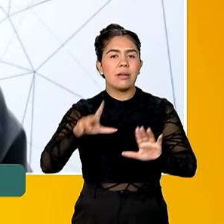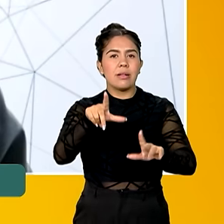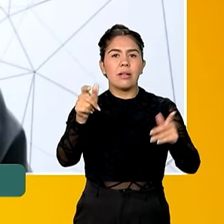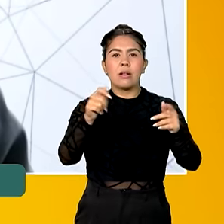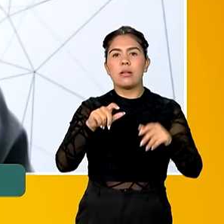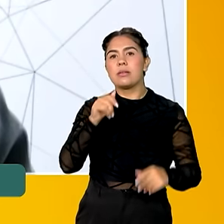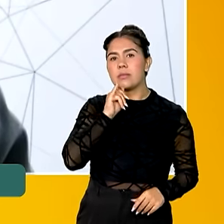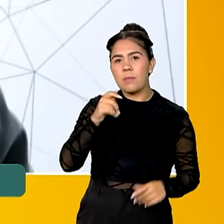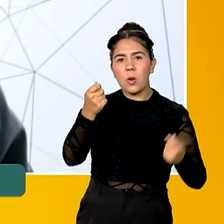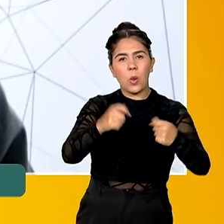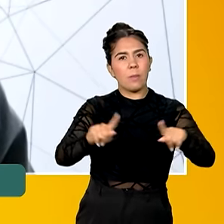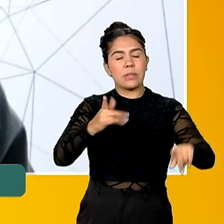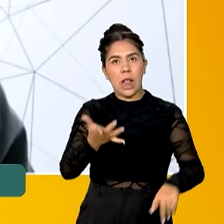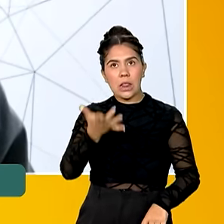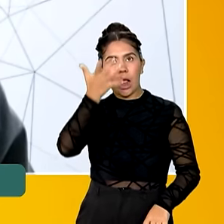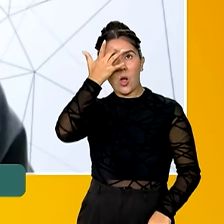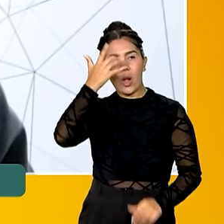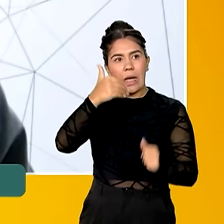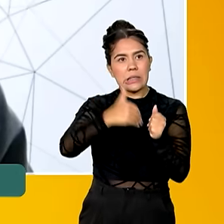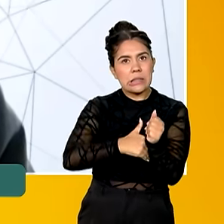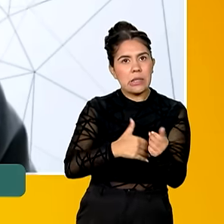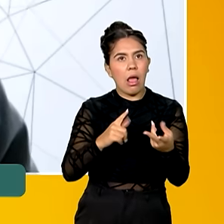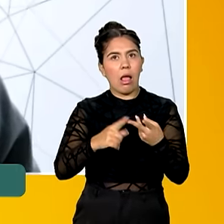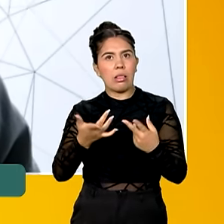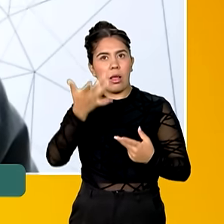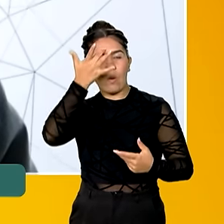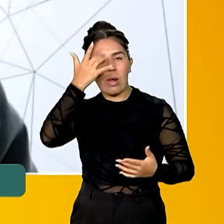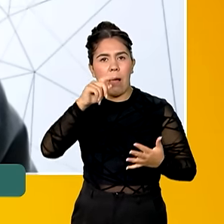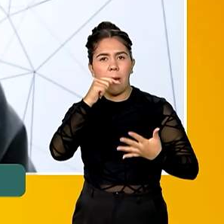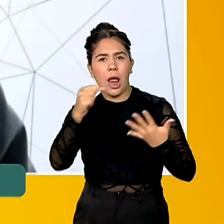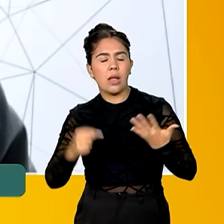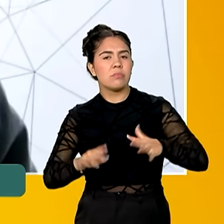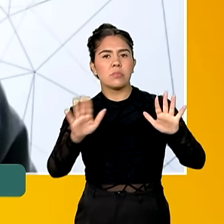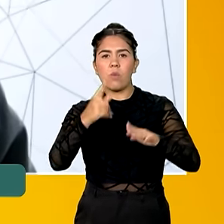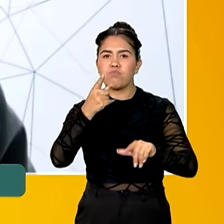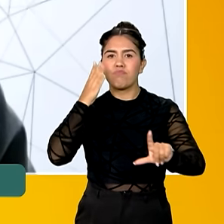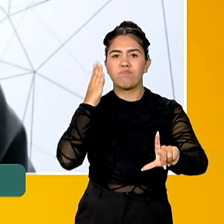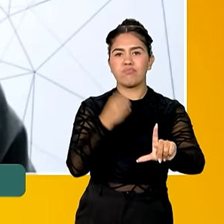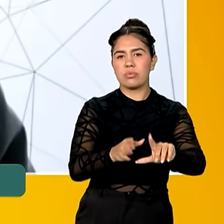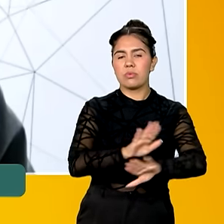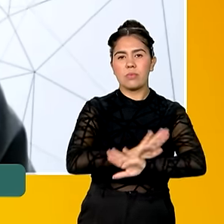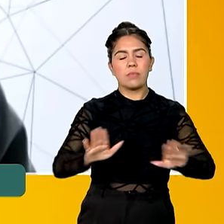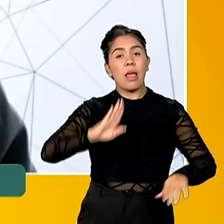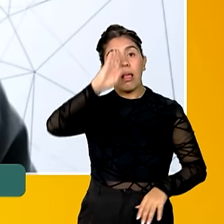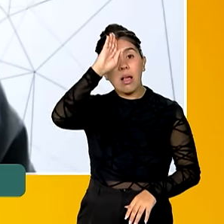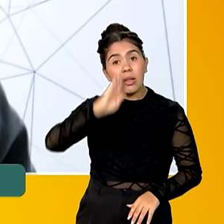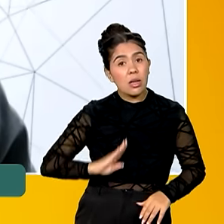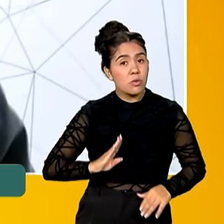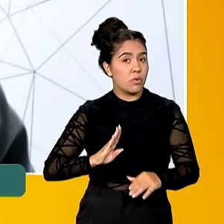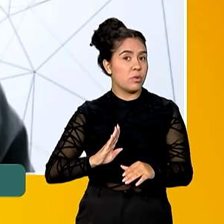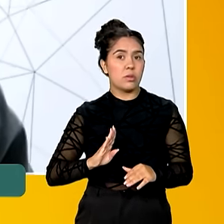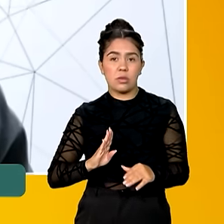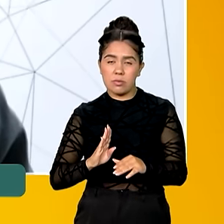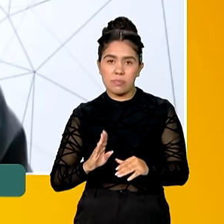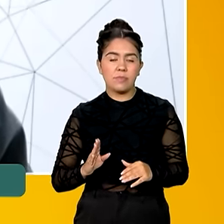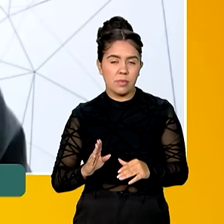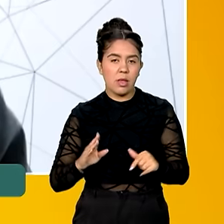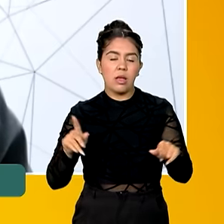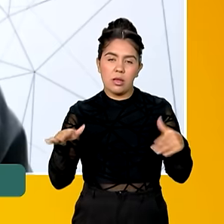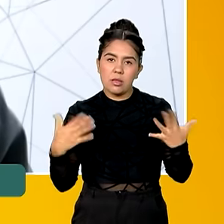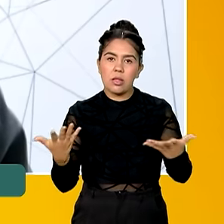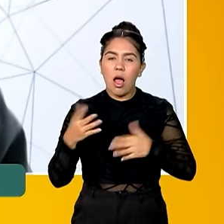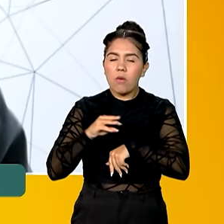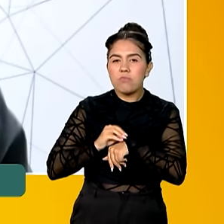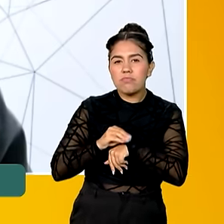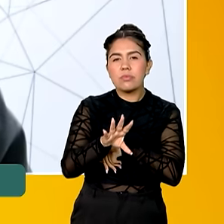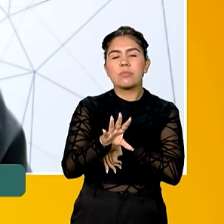usuário, um monte de senha para acessar esses serviços. E a ferramenta que está disponível de forma gratuita para os estados e municípios. Então, uma das recomendações, talvez